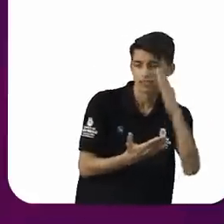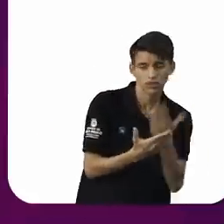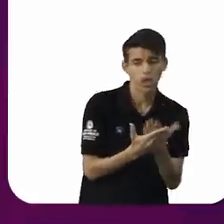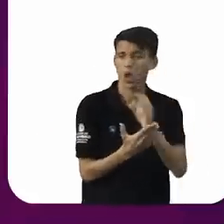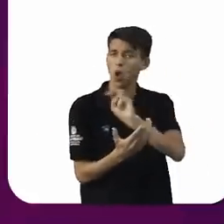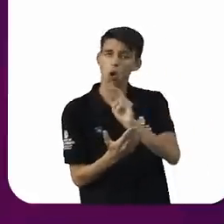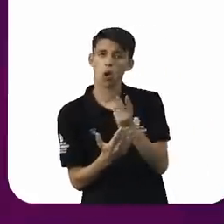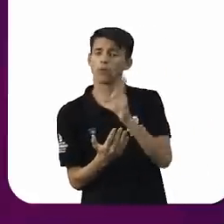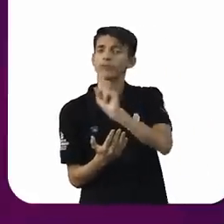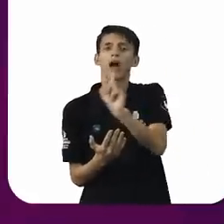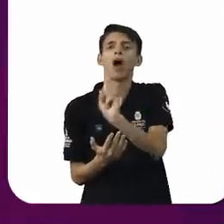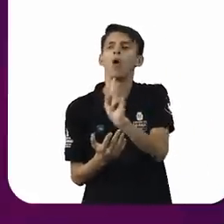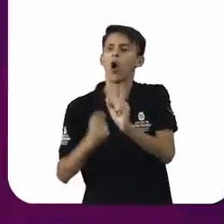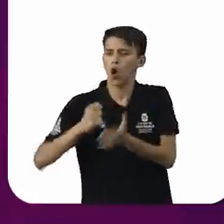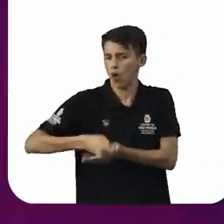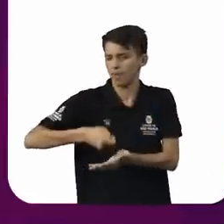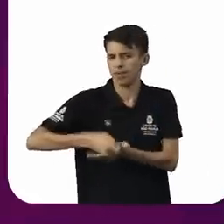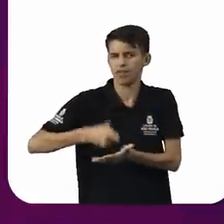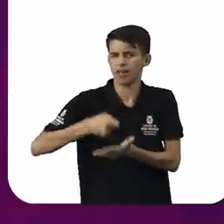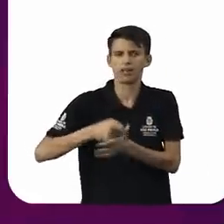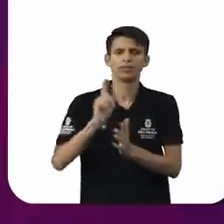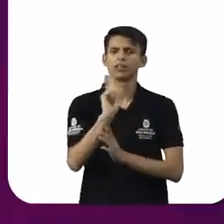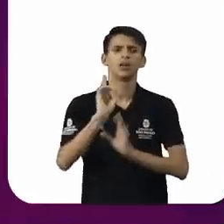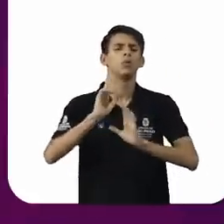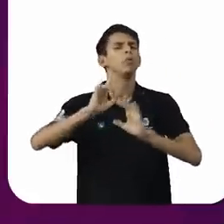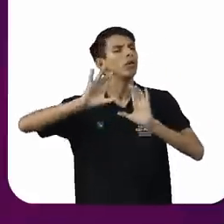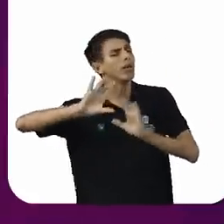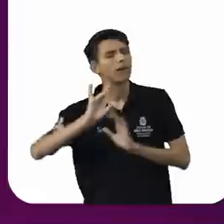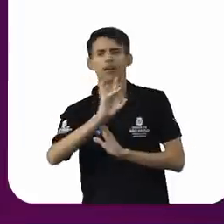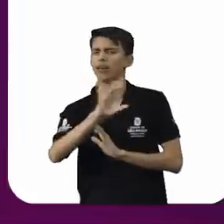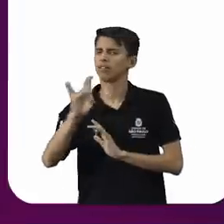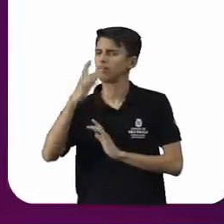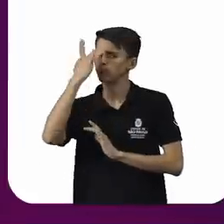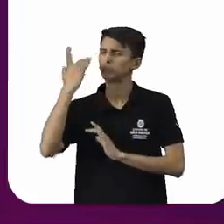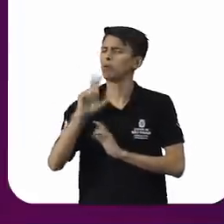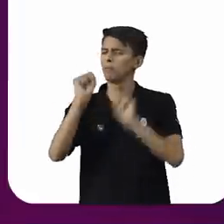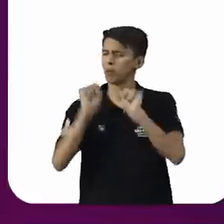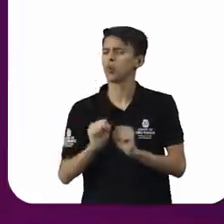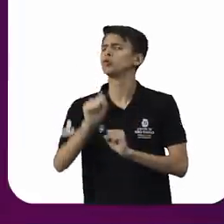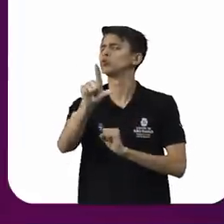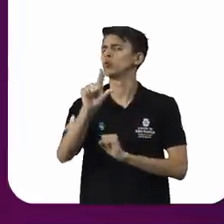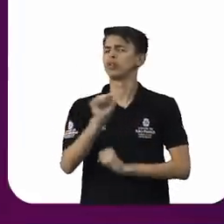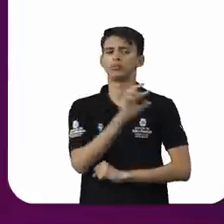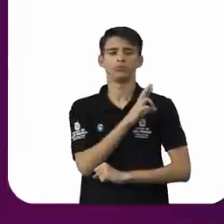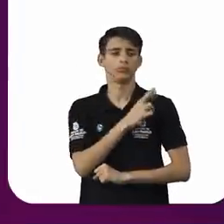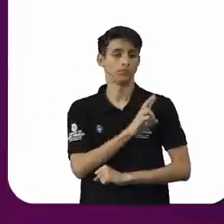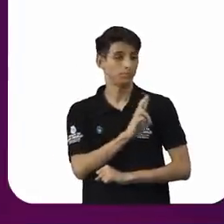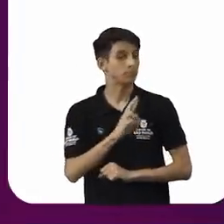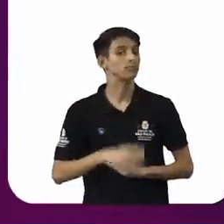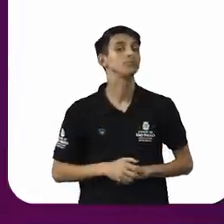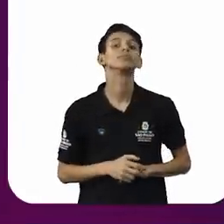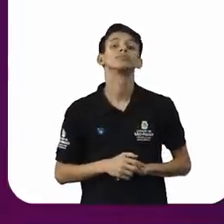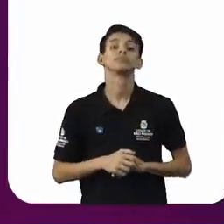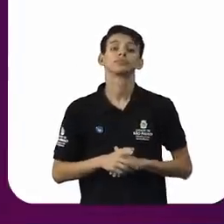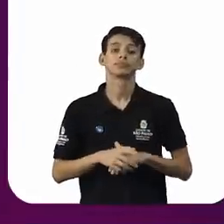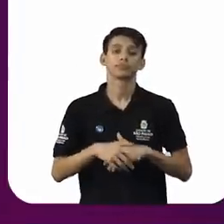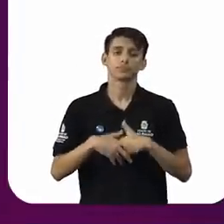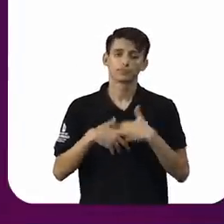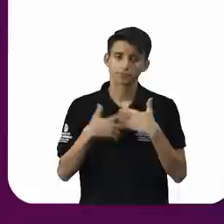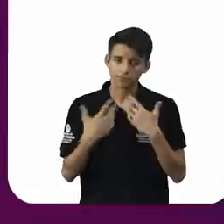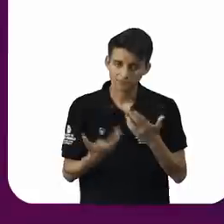Isso não deve ser um problema. Então, eu acredito que a intolerância religiosa